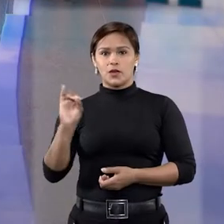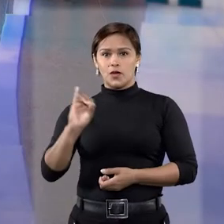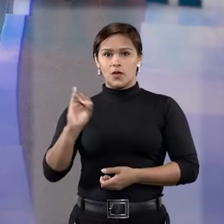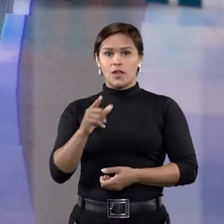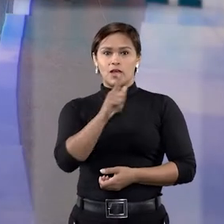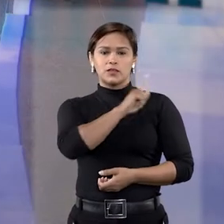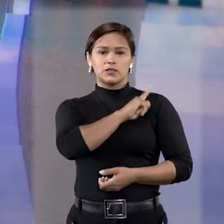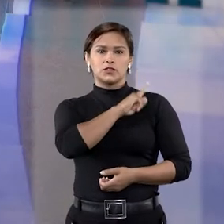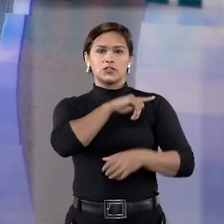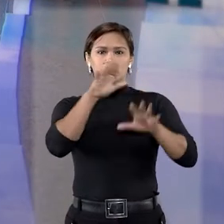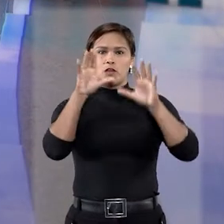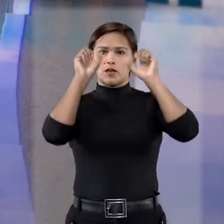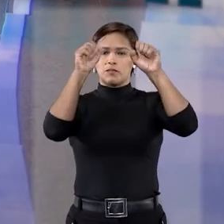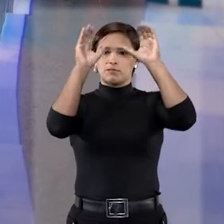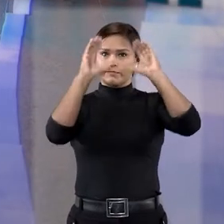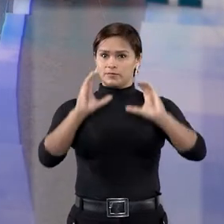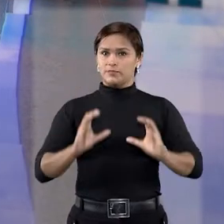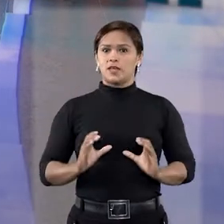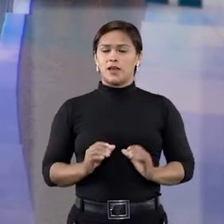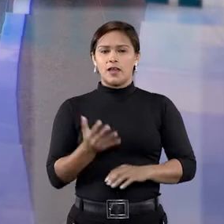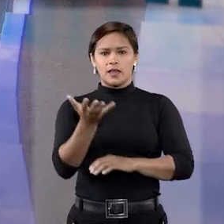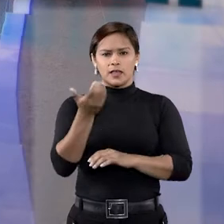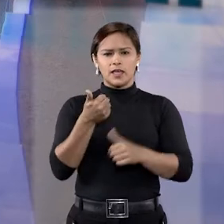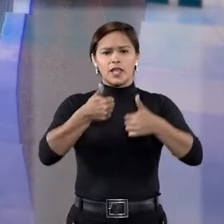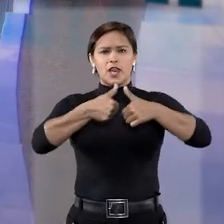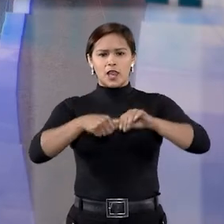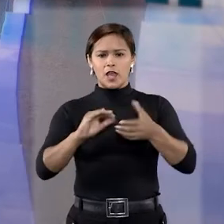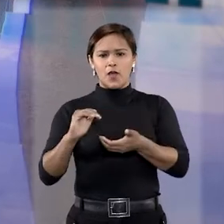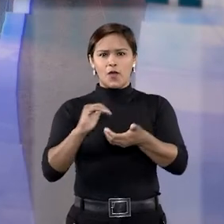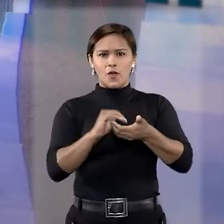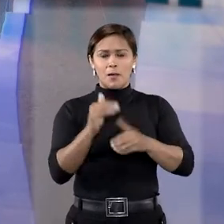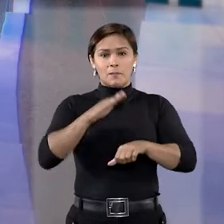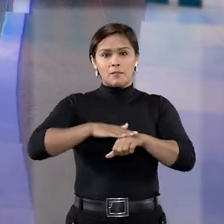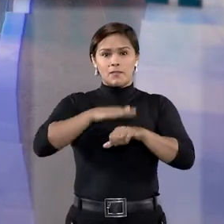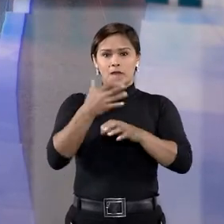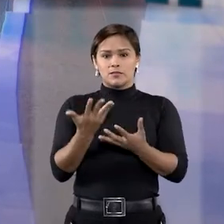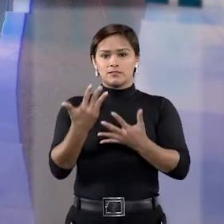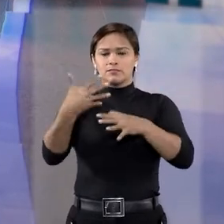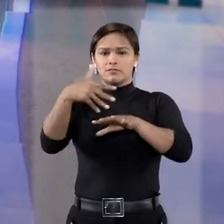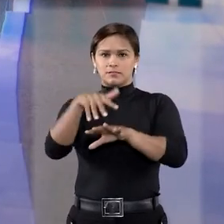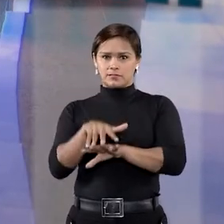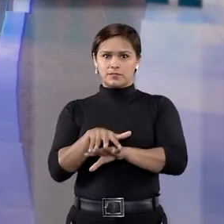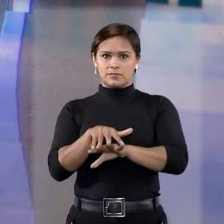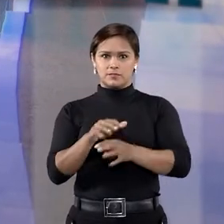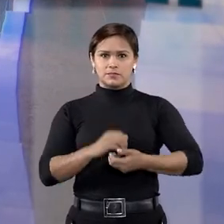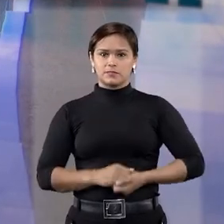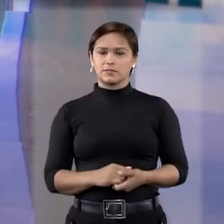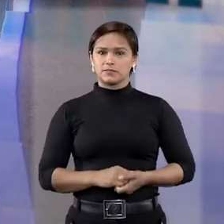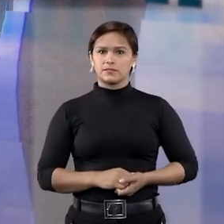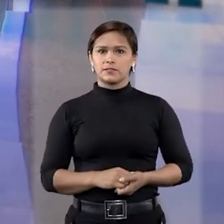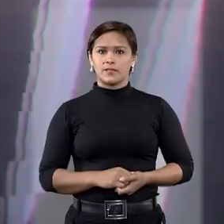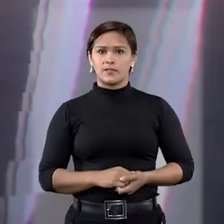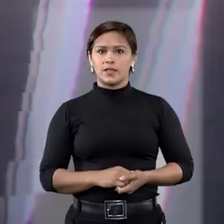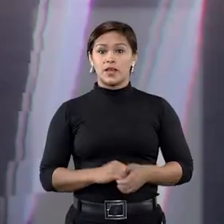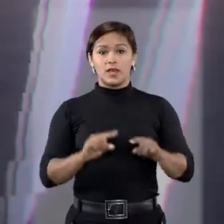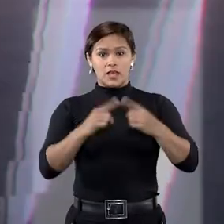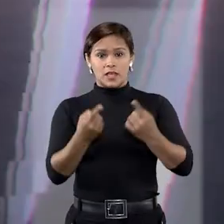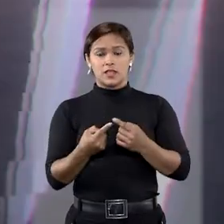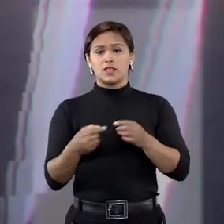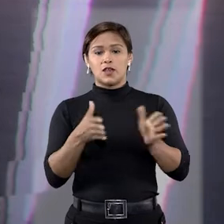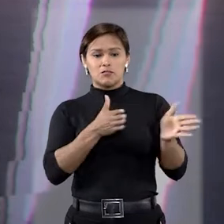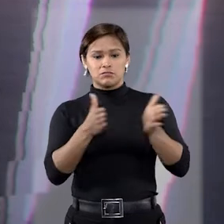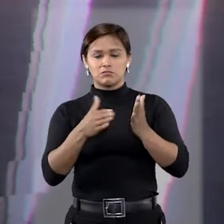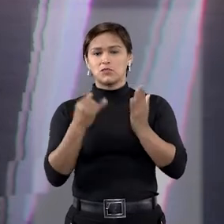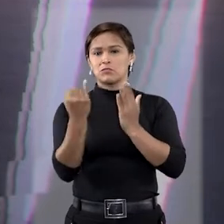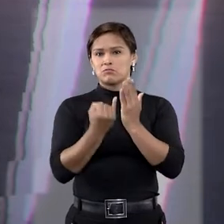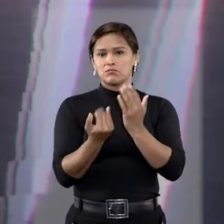Olá, gestor do Tribunal da Cidadania! Queremos deixar a Corte cada vez mais inclusiva. Por isso,